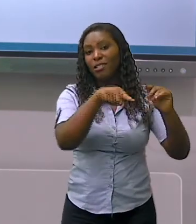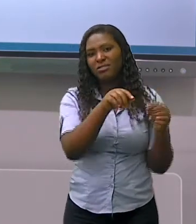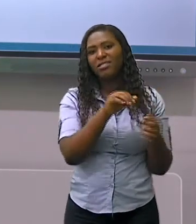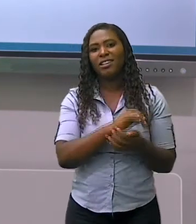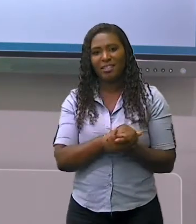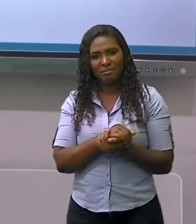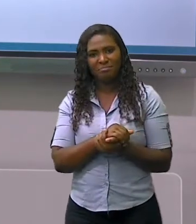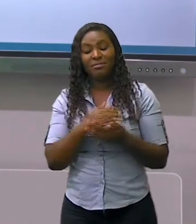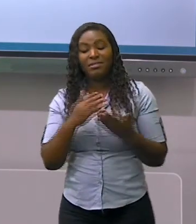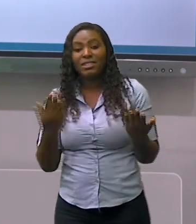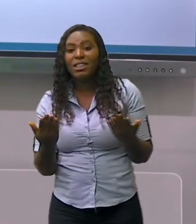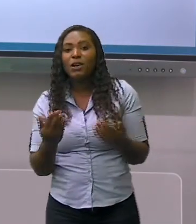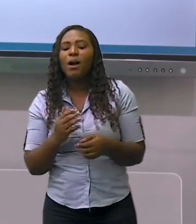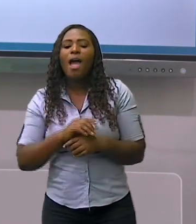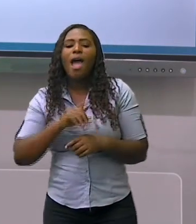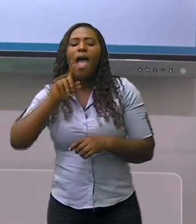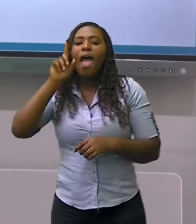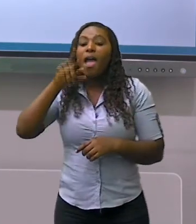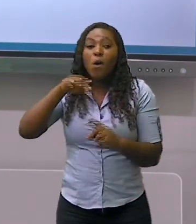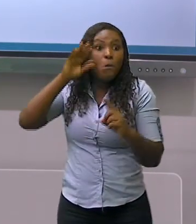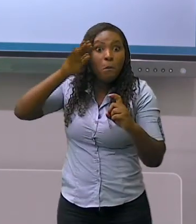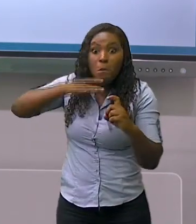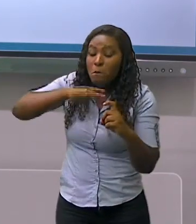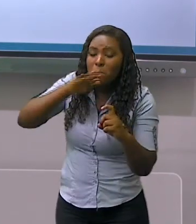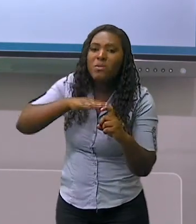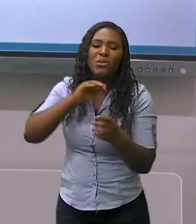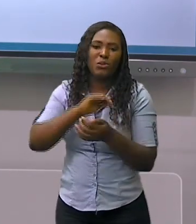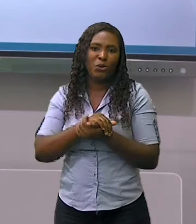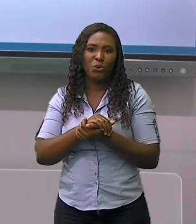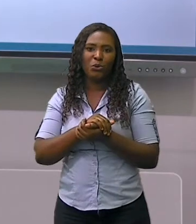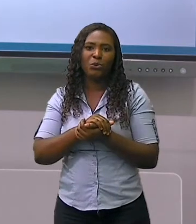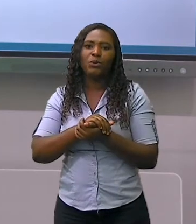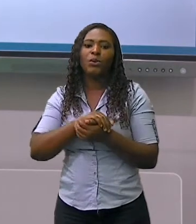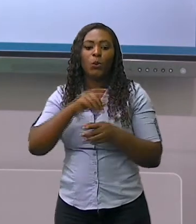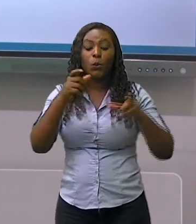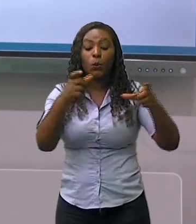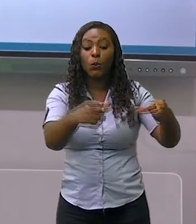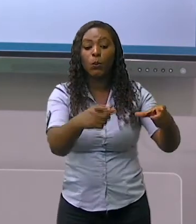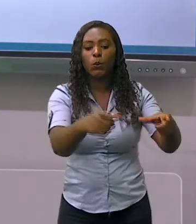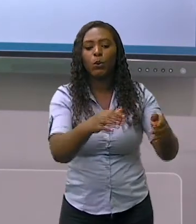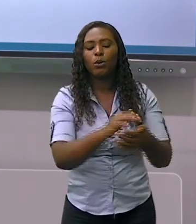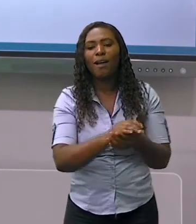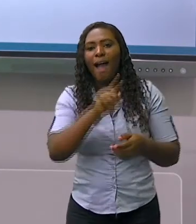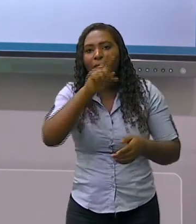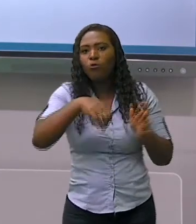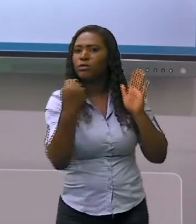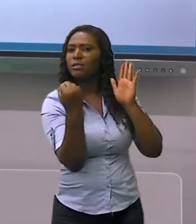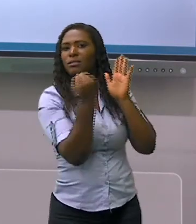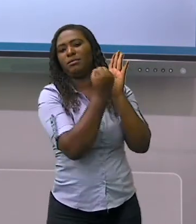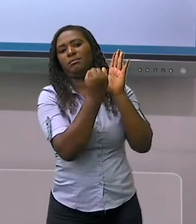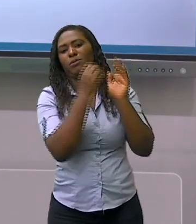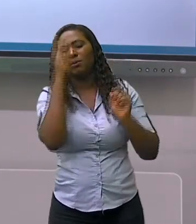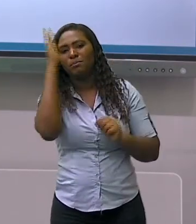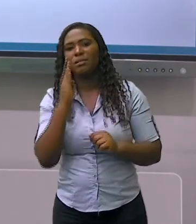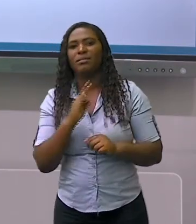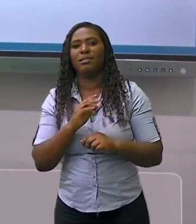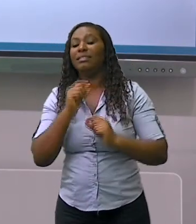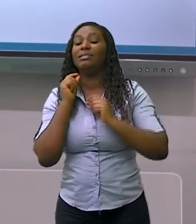reconhecimento. Por isso, ele transformou-se em um símbolo brasileiro da